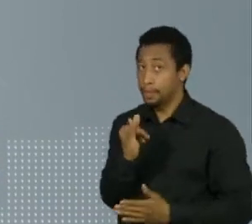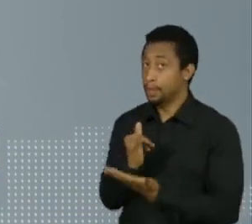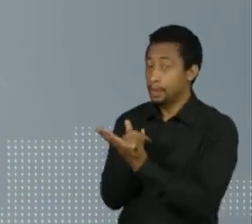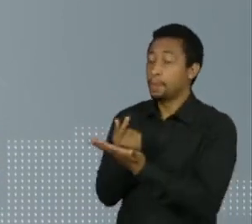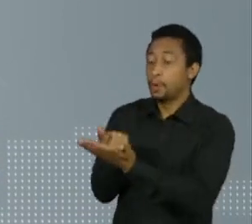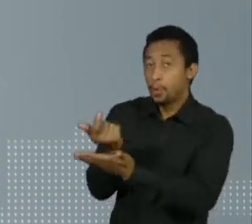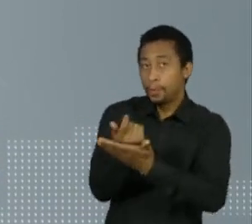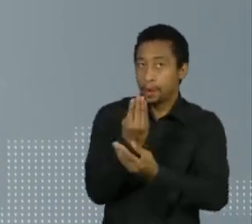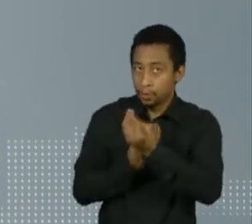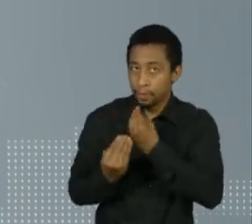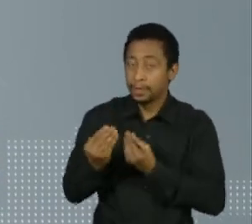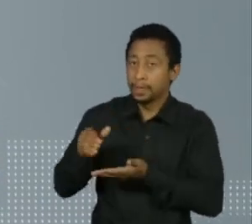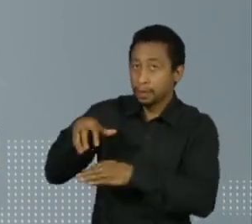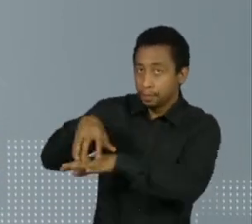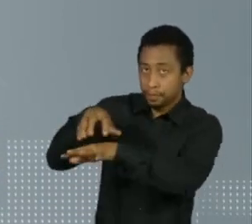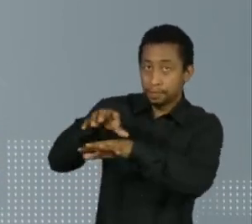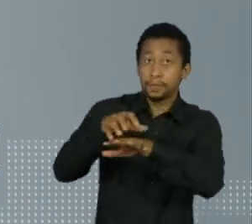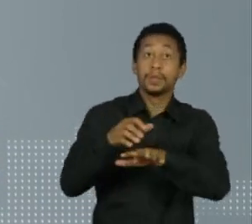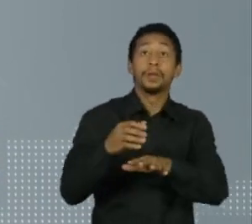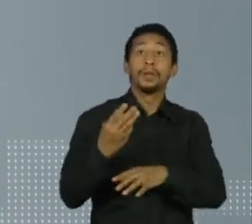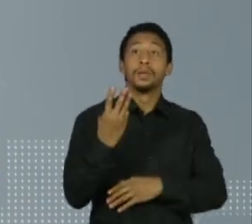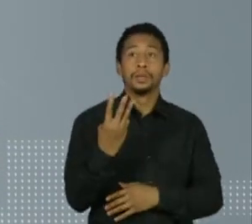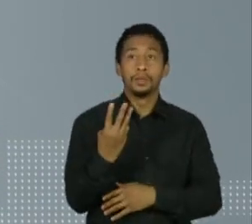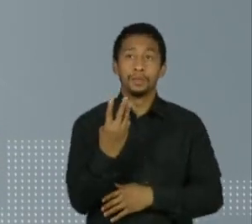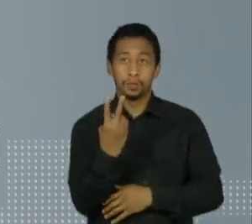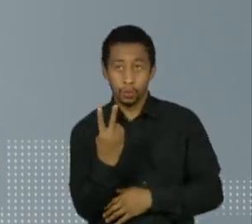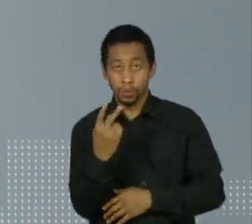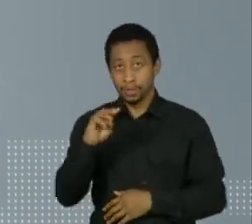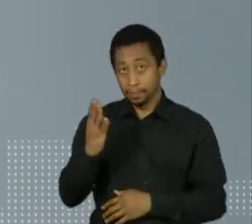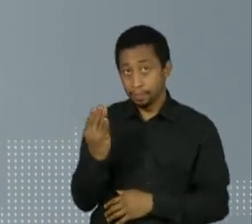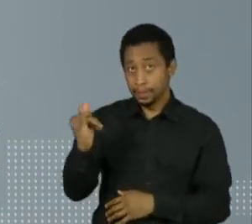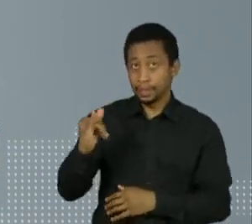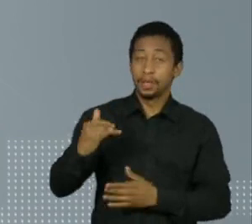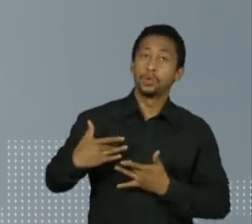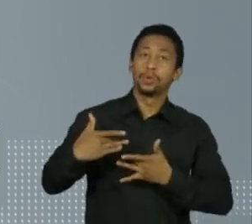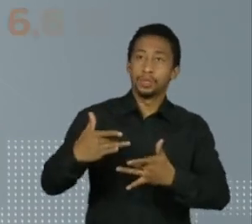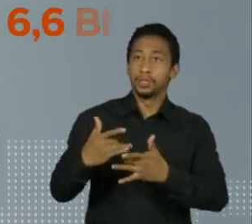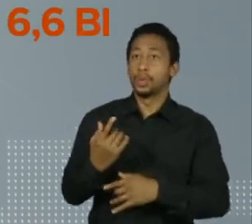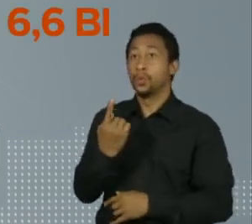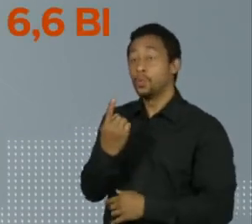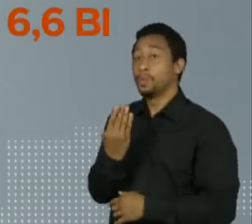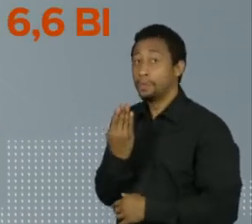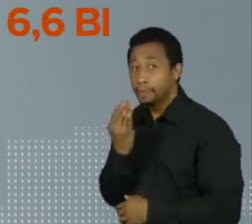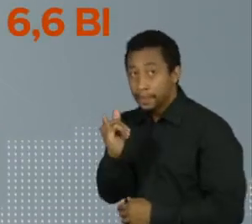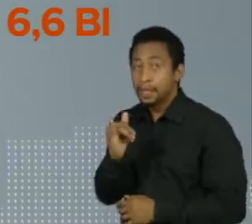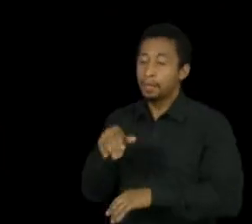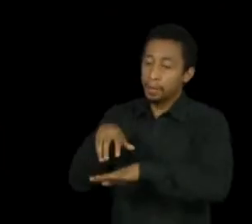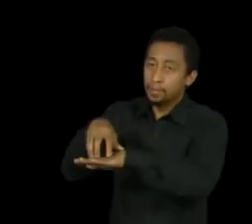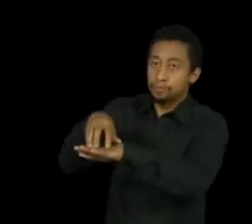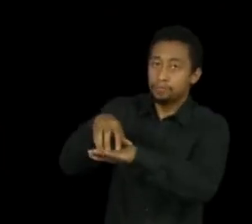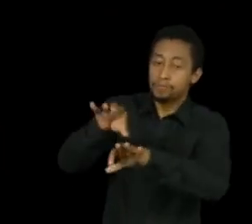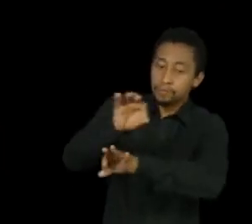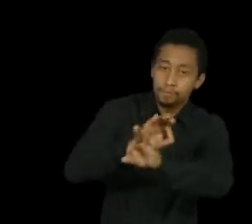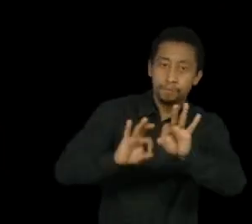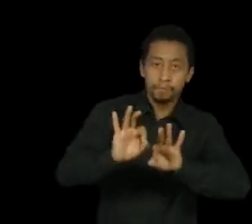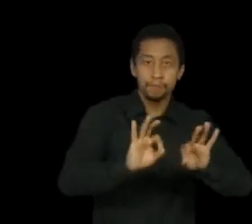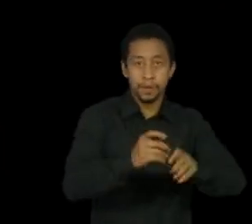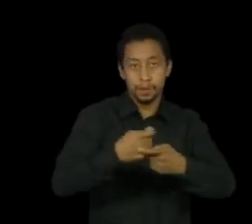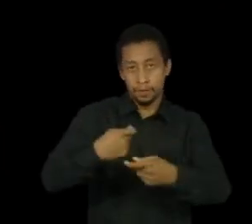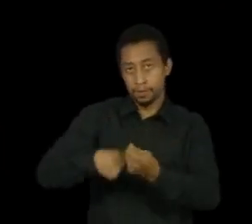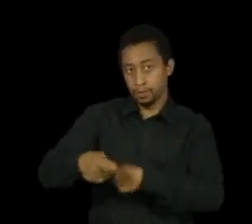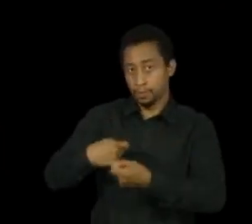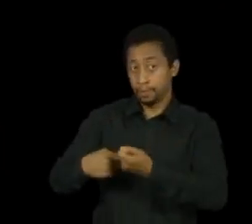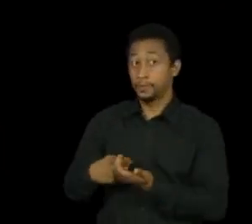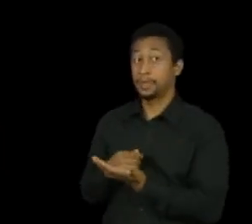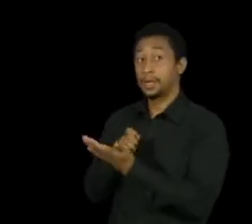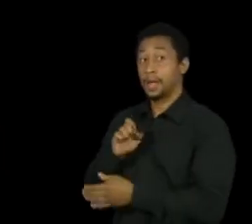2 bilhões seriam doados em dinheiro e vale alimentação e 1 bilhão e 100 para toda a logística. A fortuna de Elon Musk